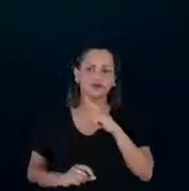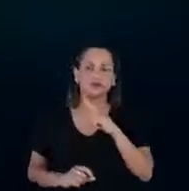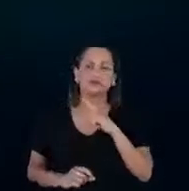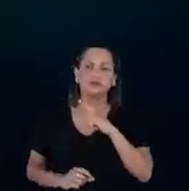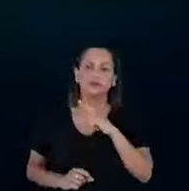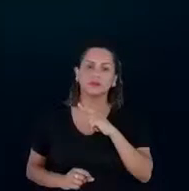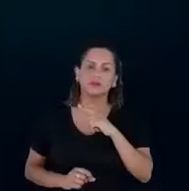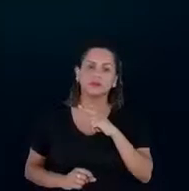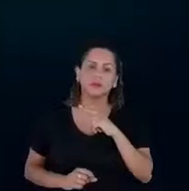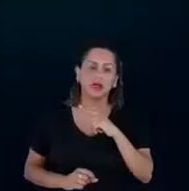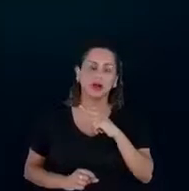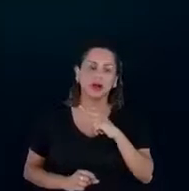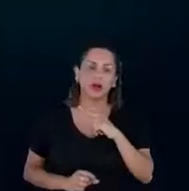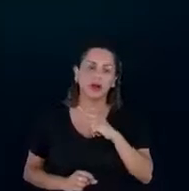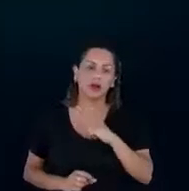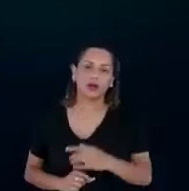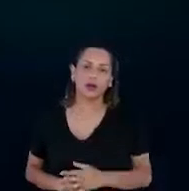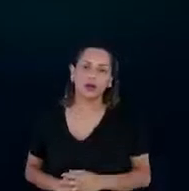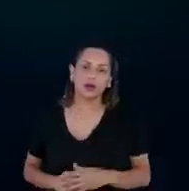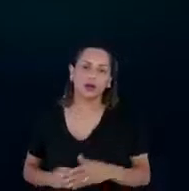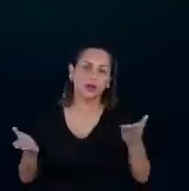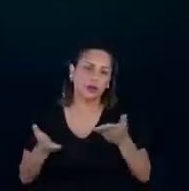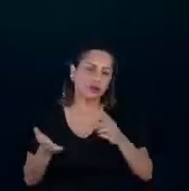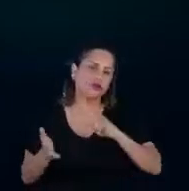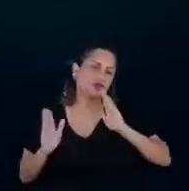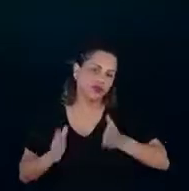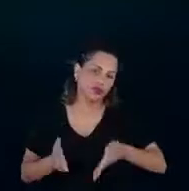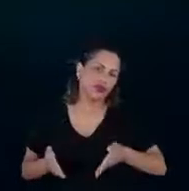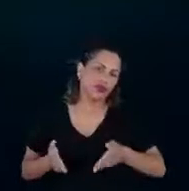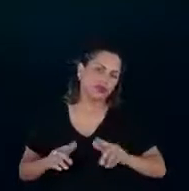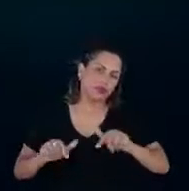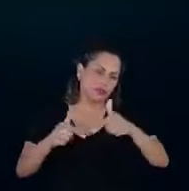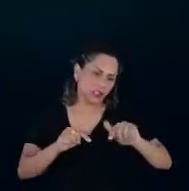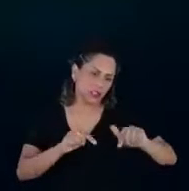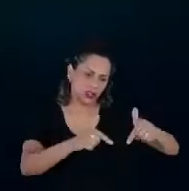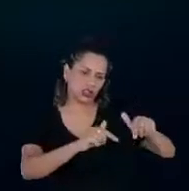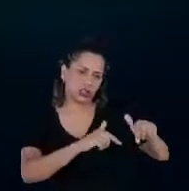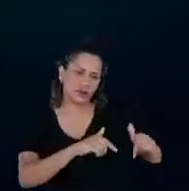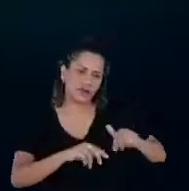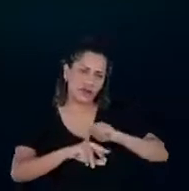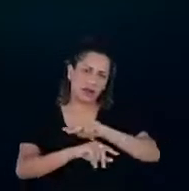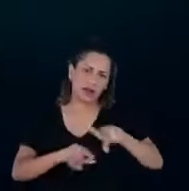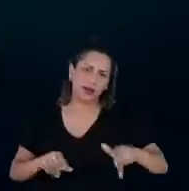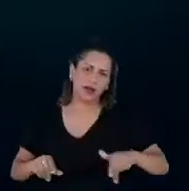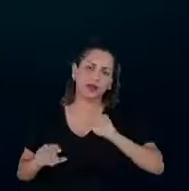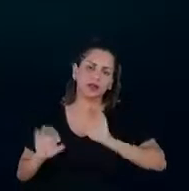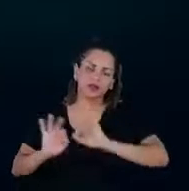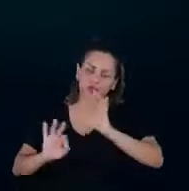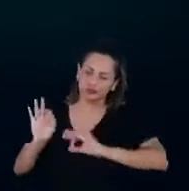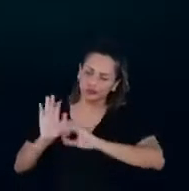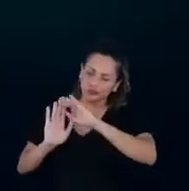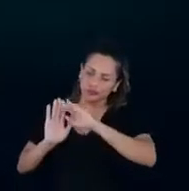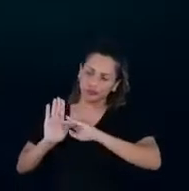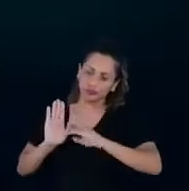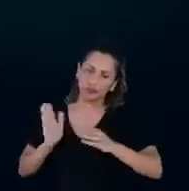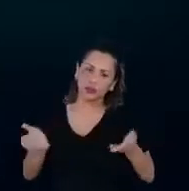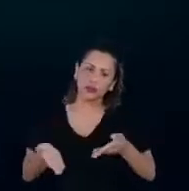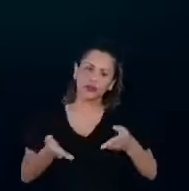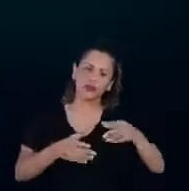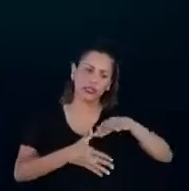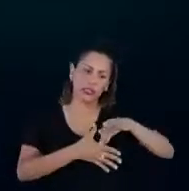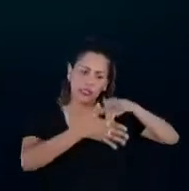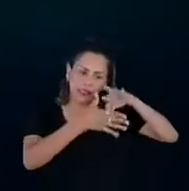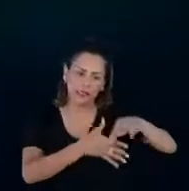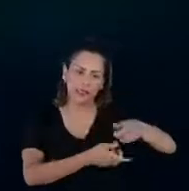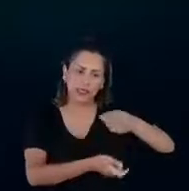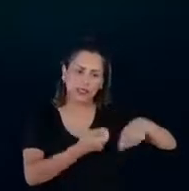hoje a gente tem diversas iniciativas e toda a estrutura de governança hoje ela está muito pensada para